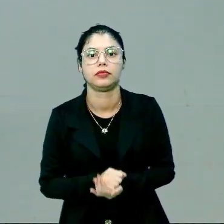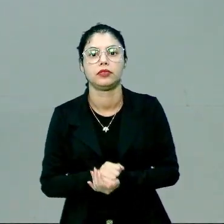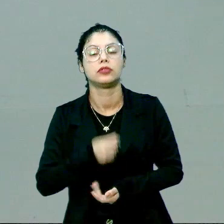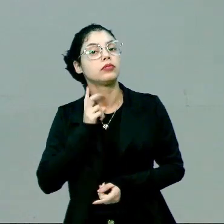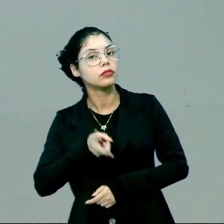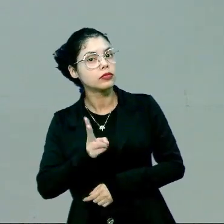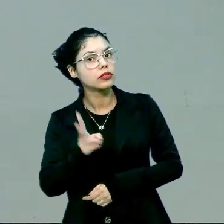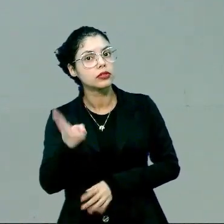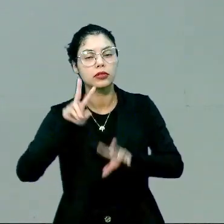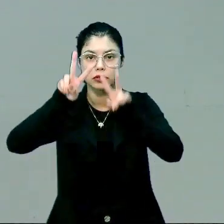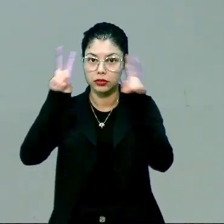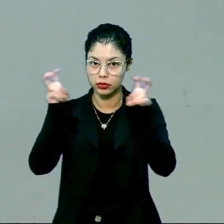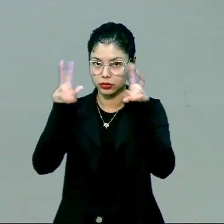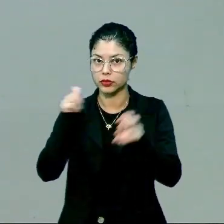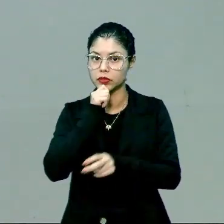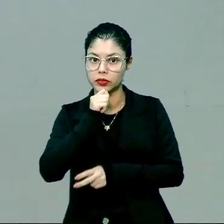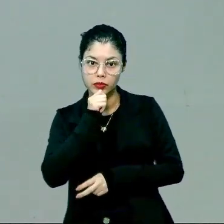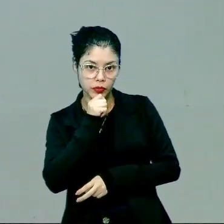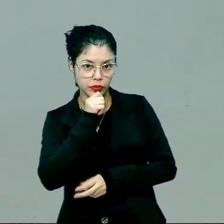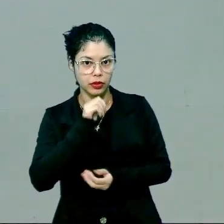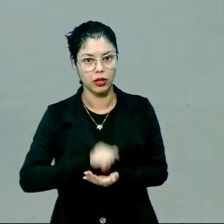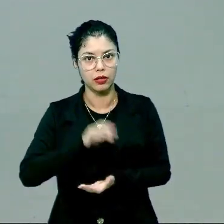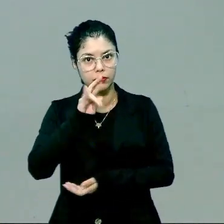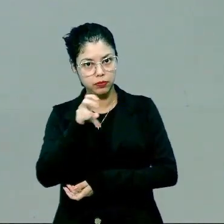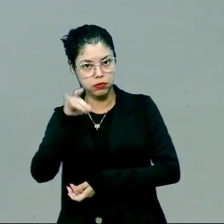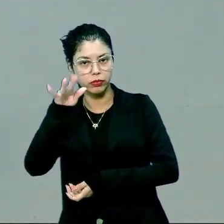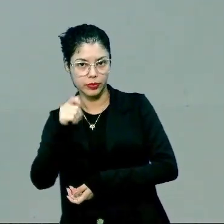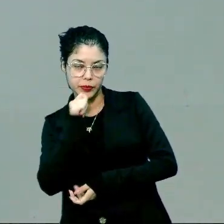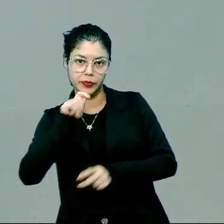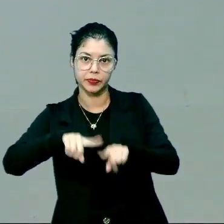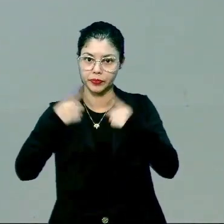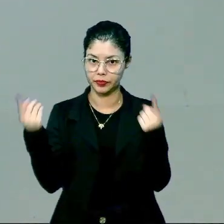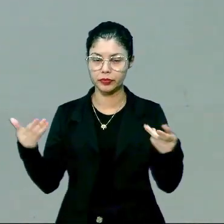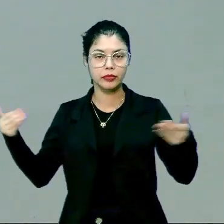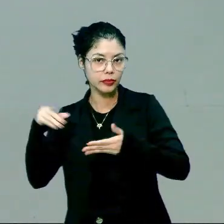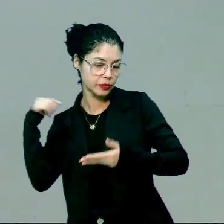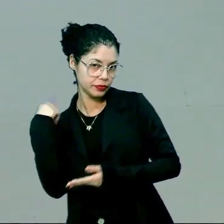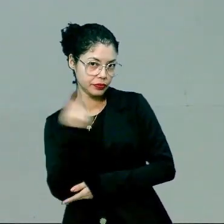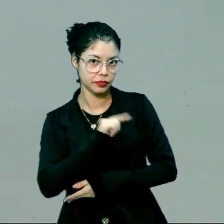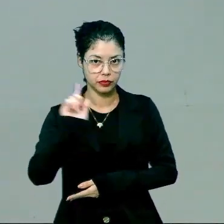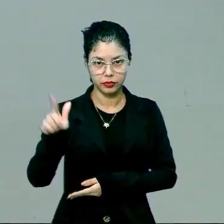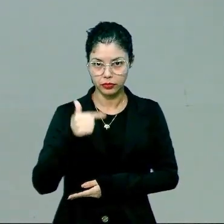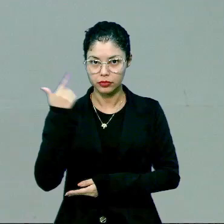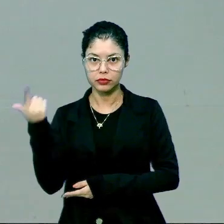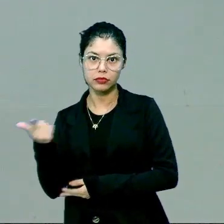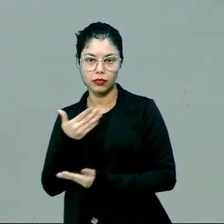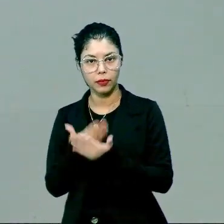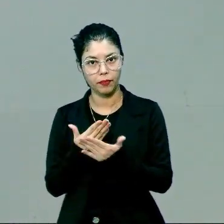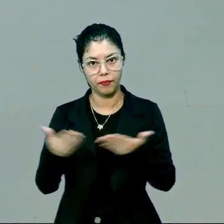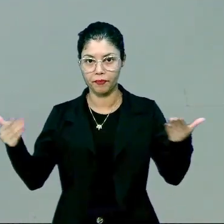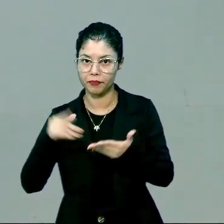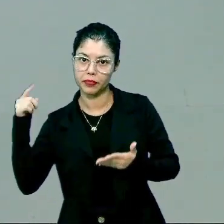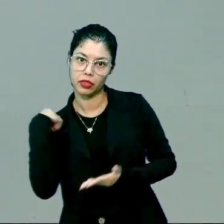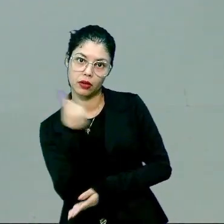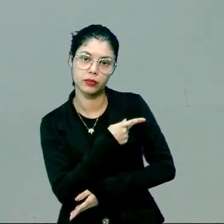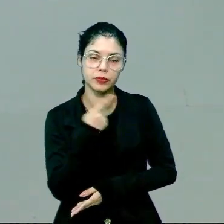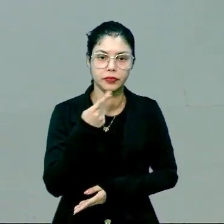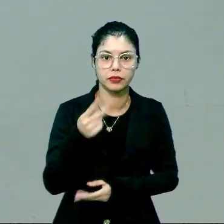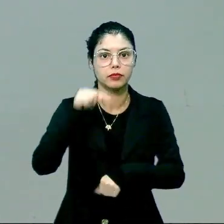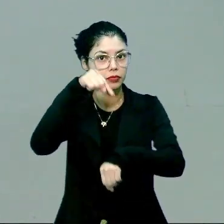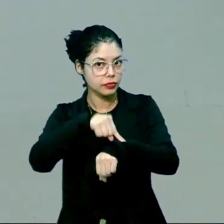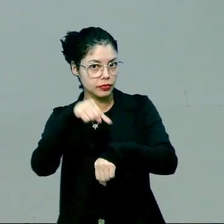continuar abordando ainda a temática de radioatividade, porém agora com outro viés. Então na aula de hoje nós vamos falar sobre